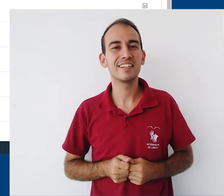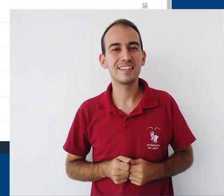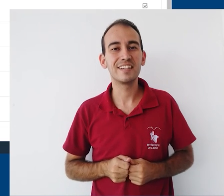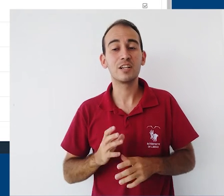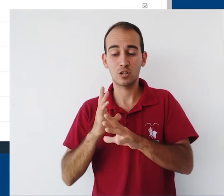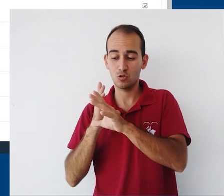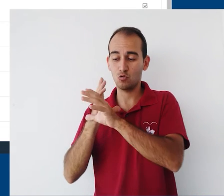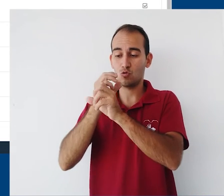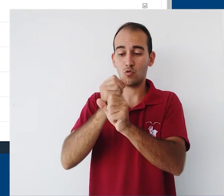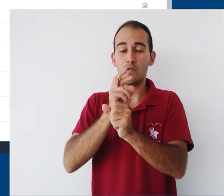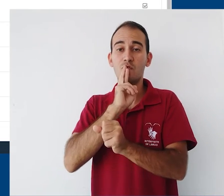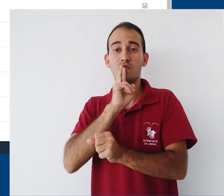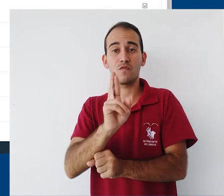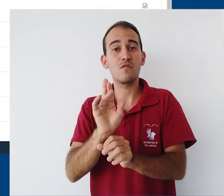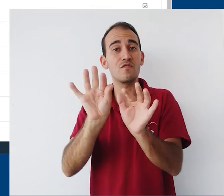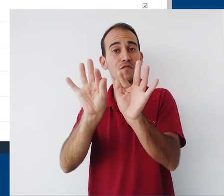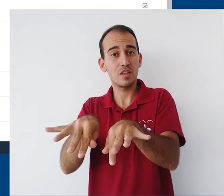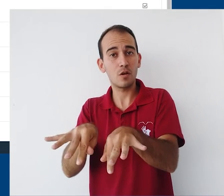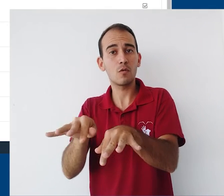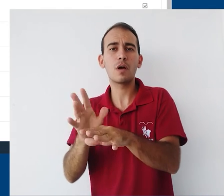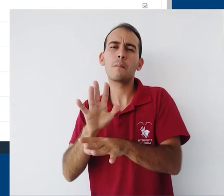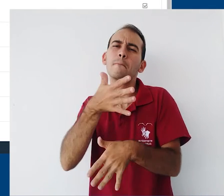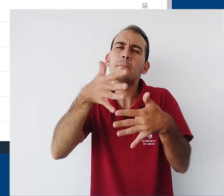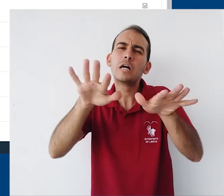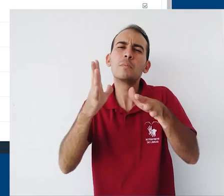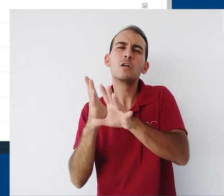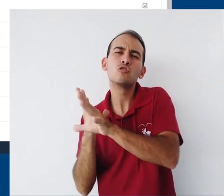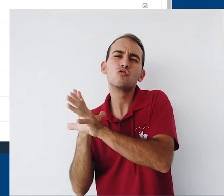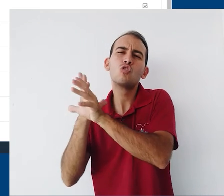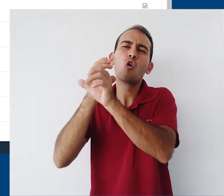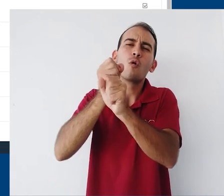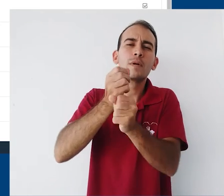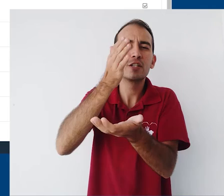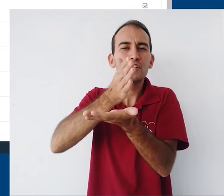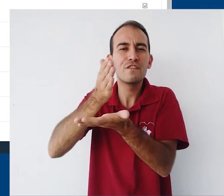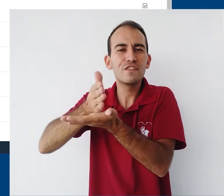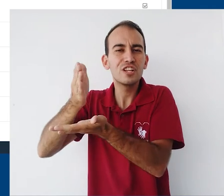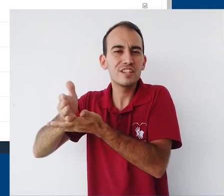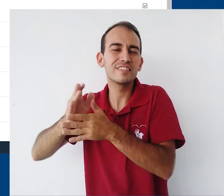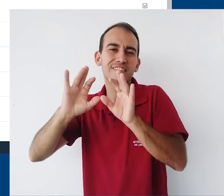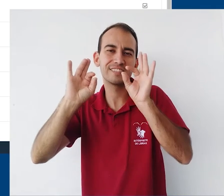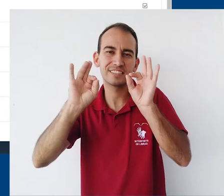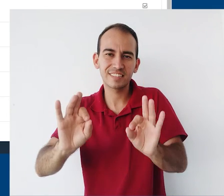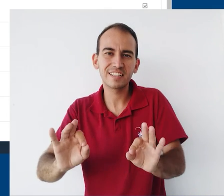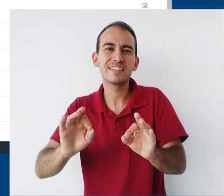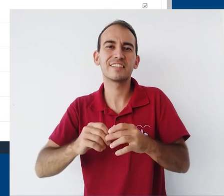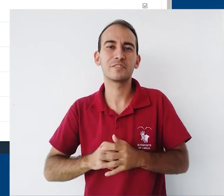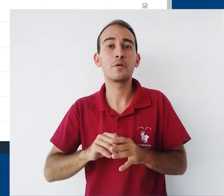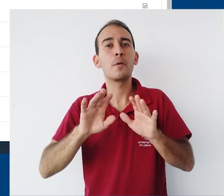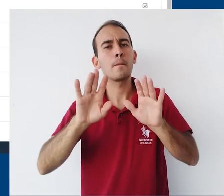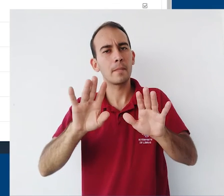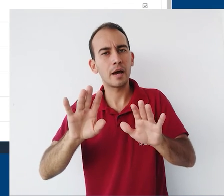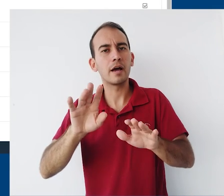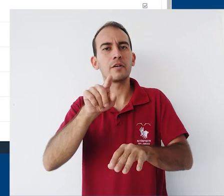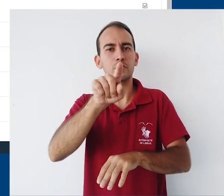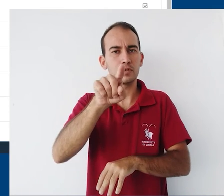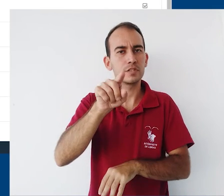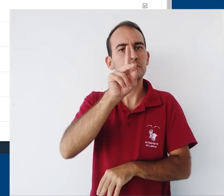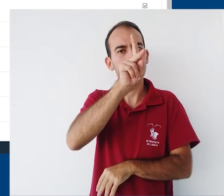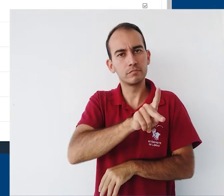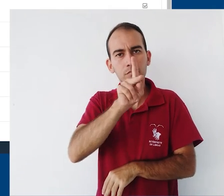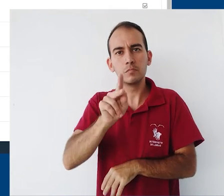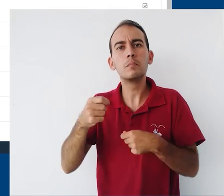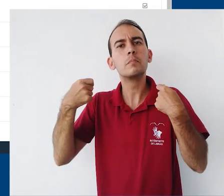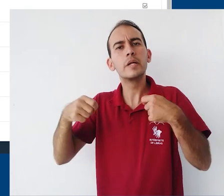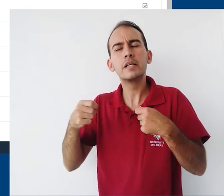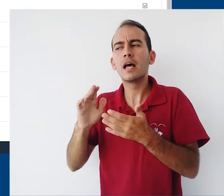basicamente é uma média entre as notas das atividades. Mas, por motivos pedagógicos, o